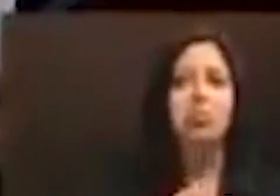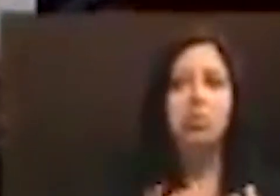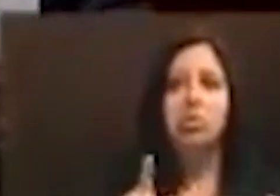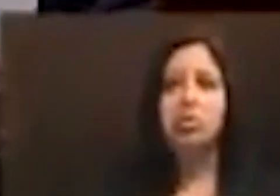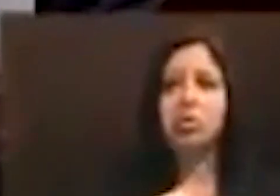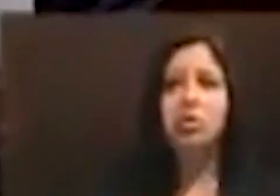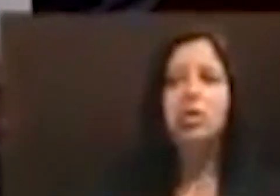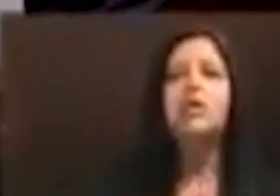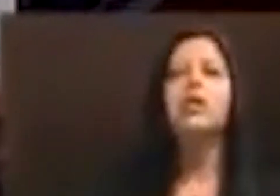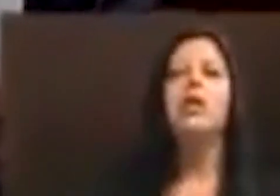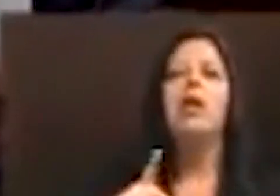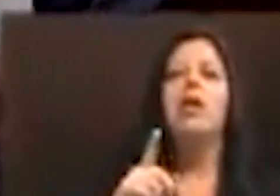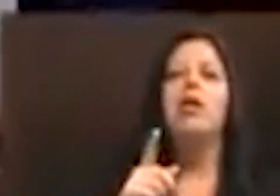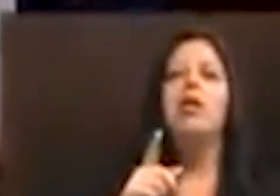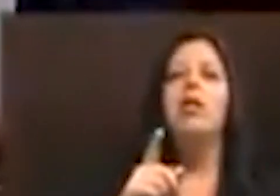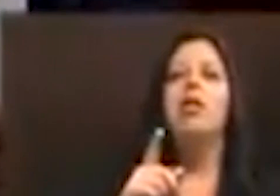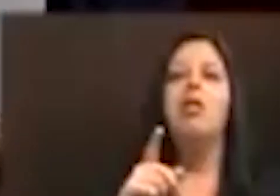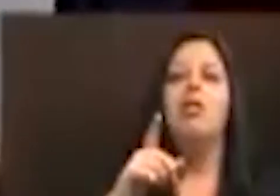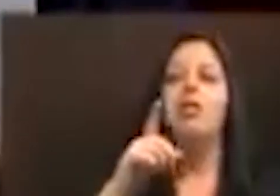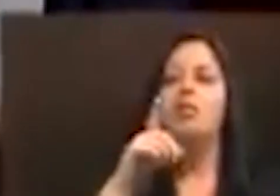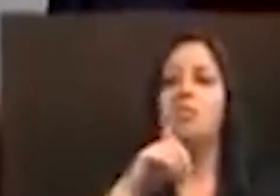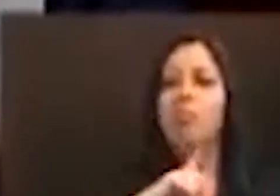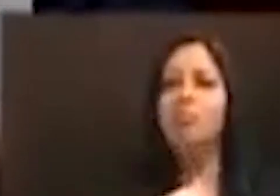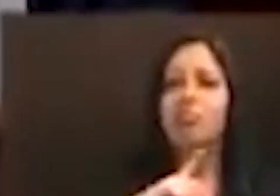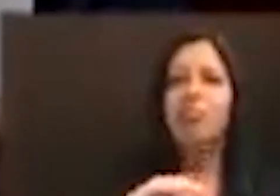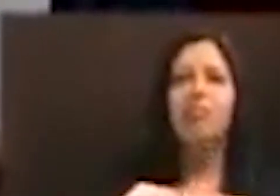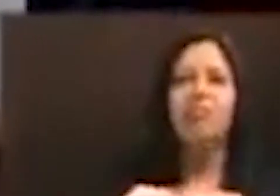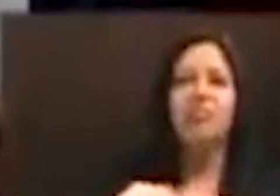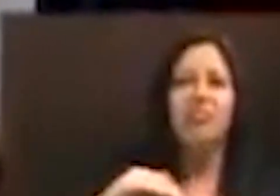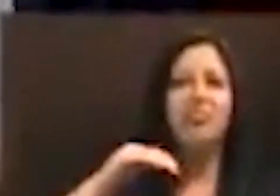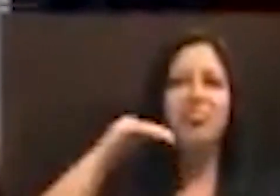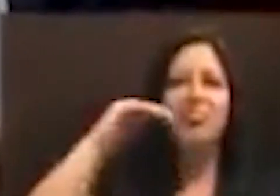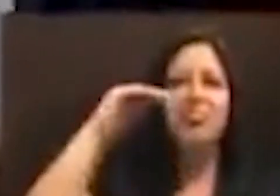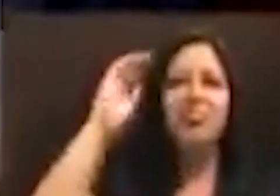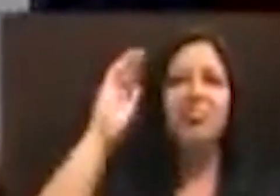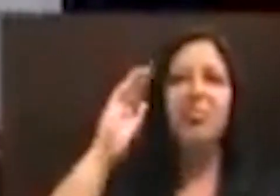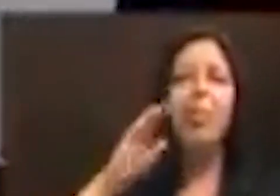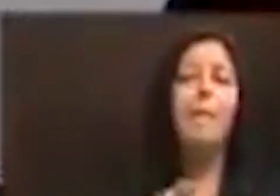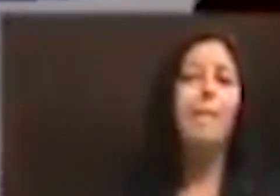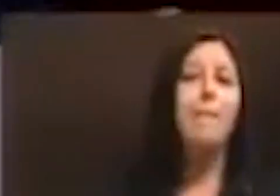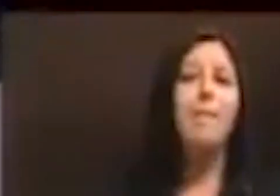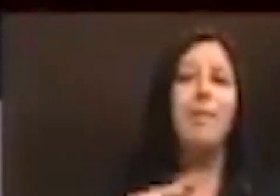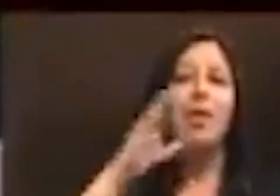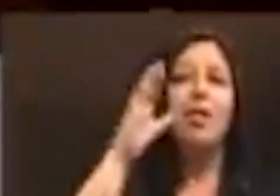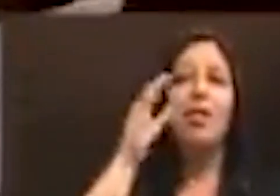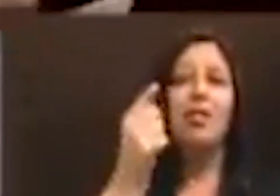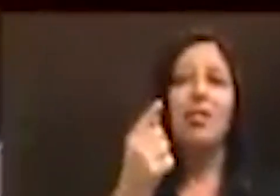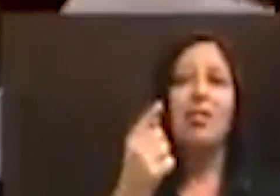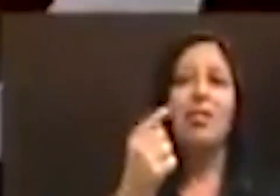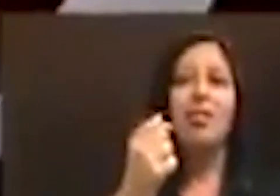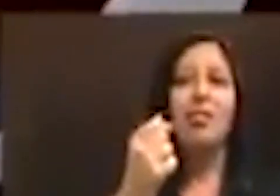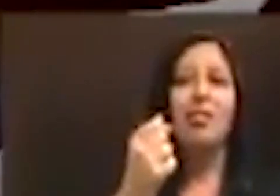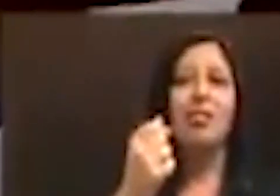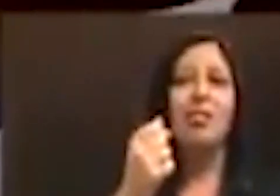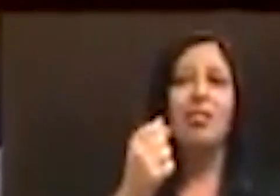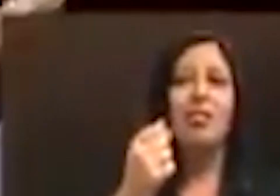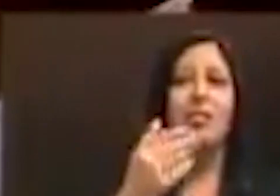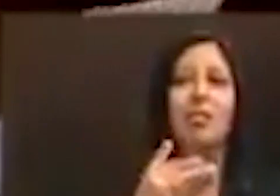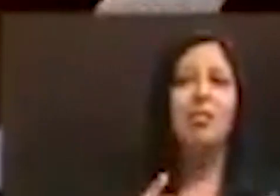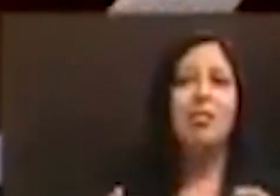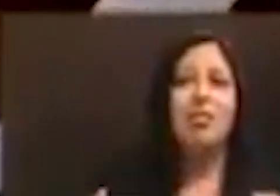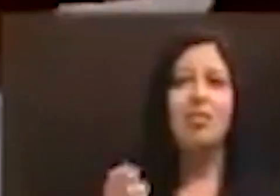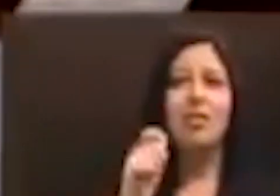acima do teto. O rombo, o maior rombo nas contas públicas de toda a história